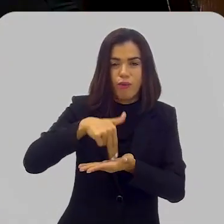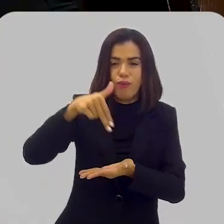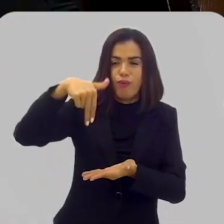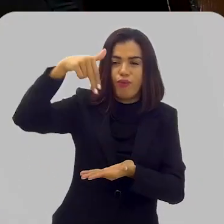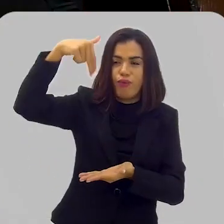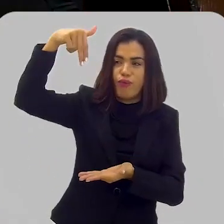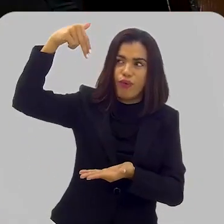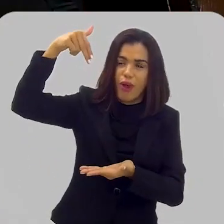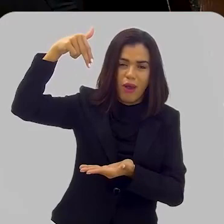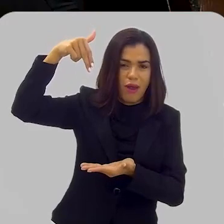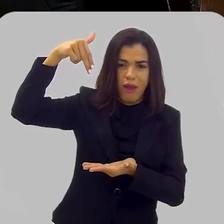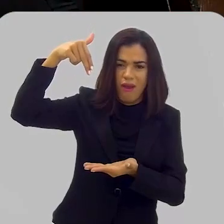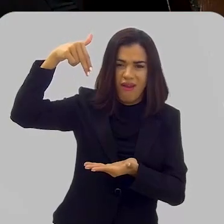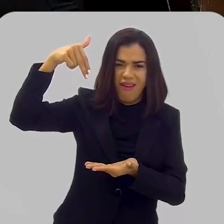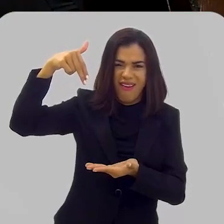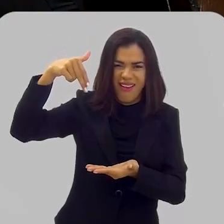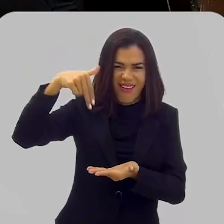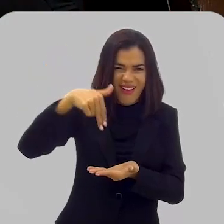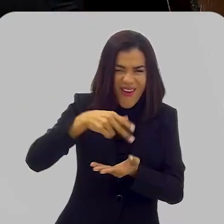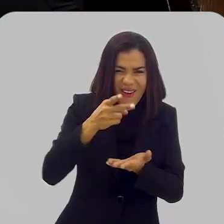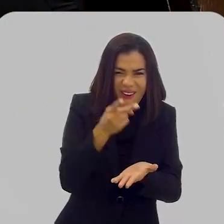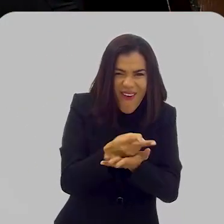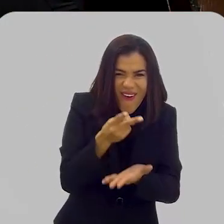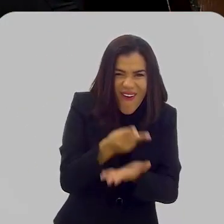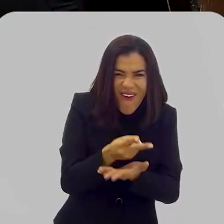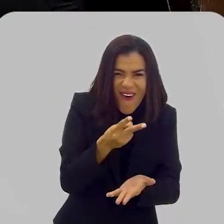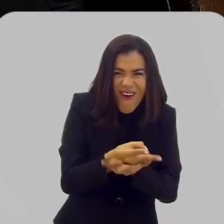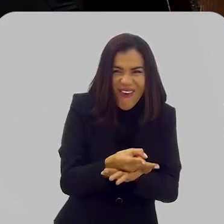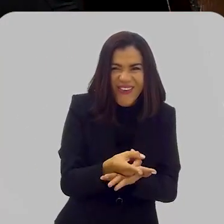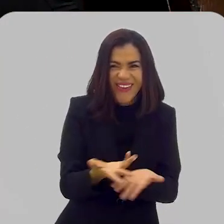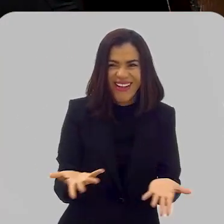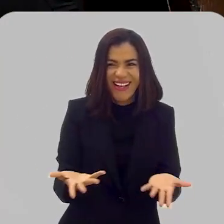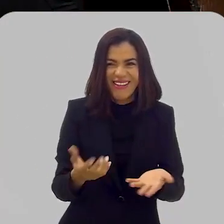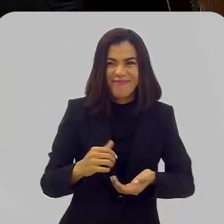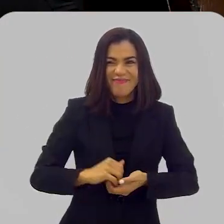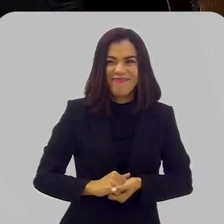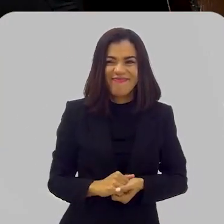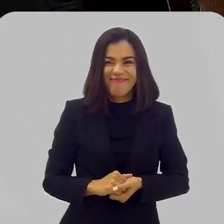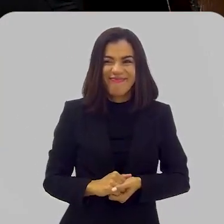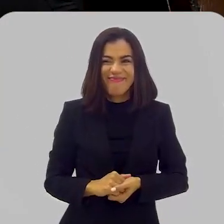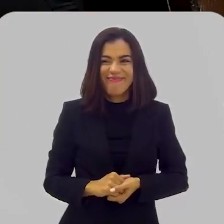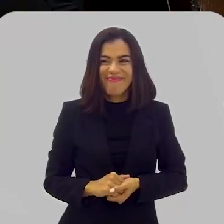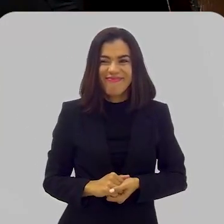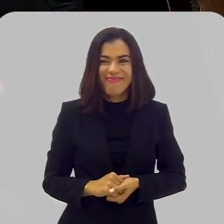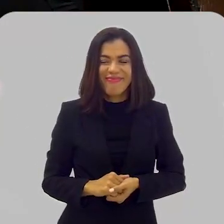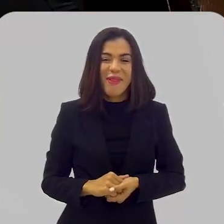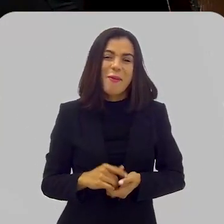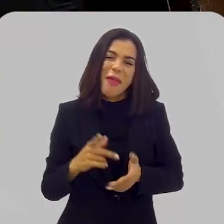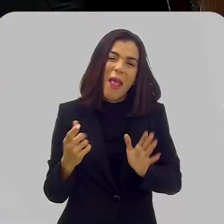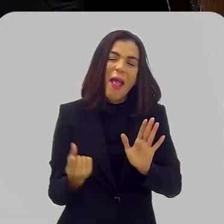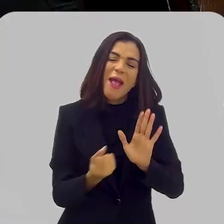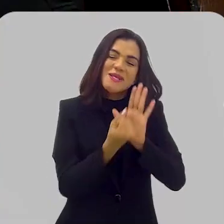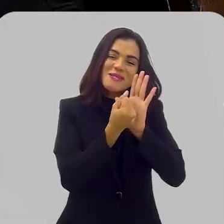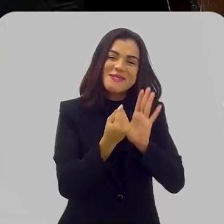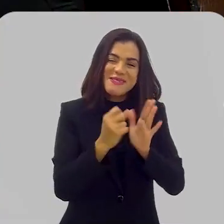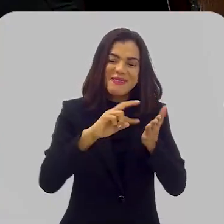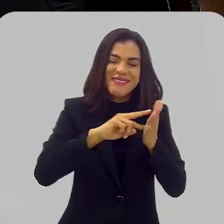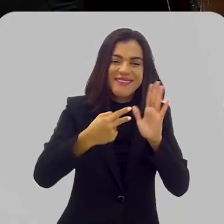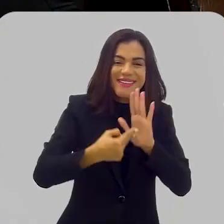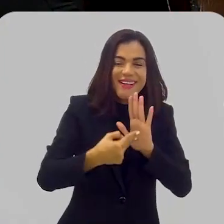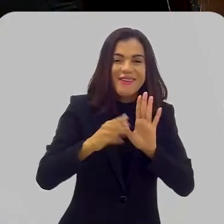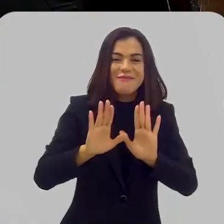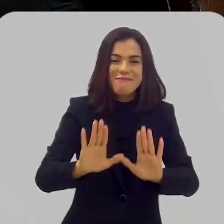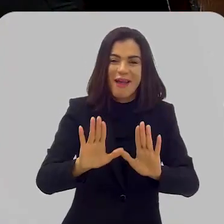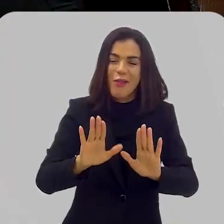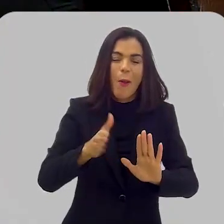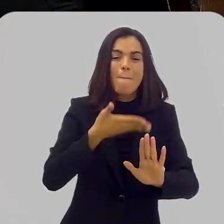passagem, eu busque a luz e não uma construção. Porque, por mais simbólica que